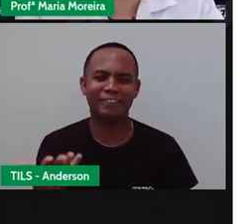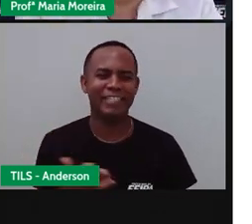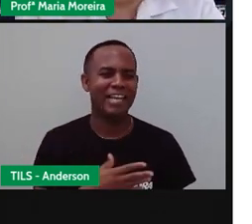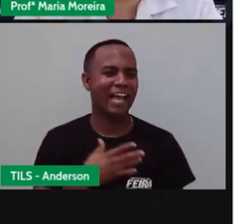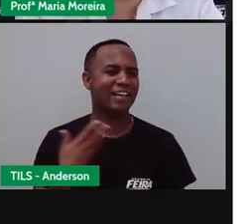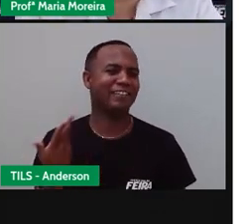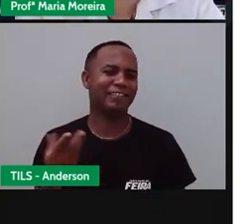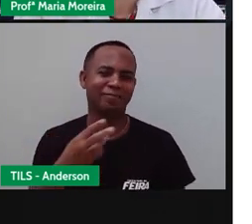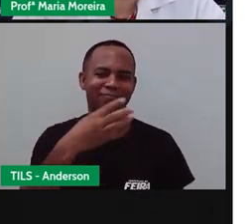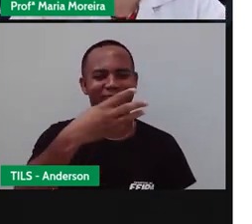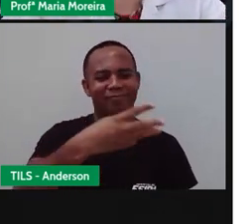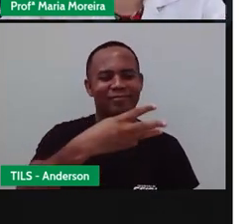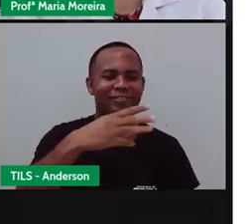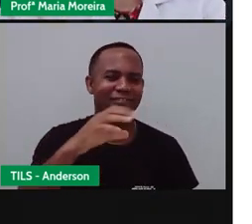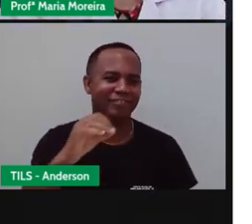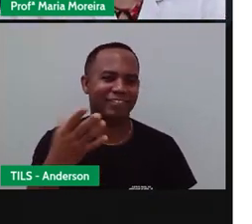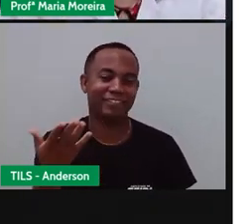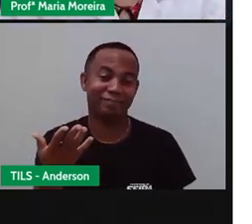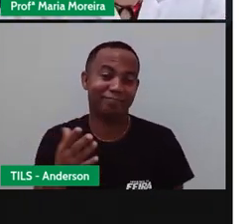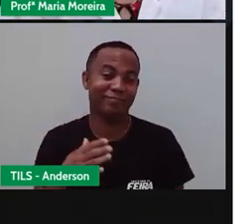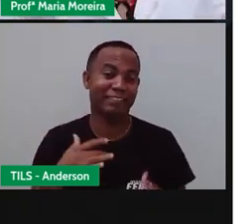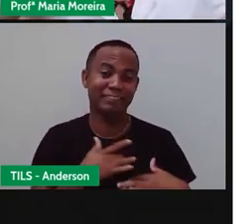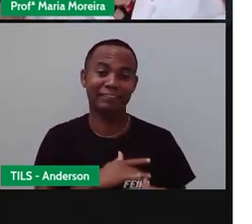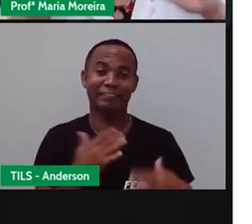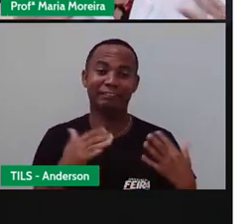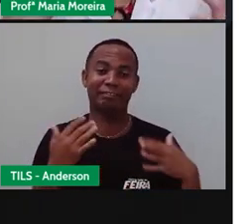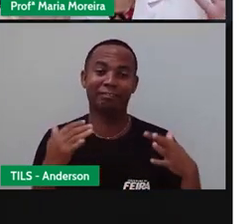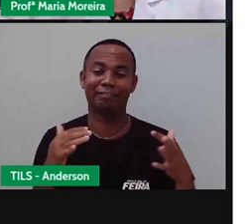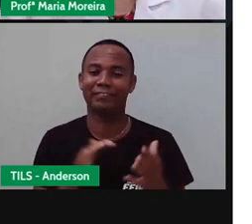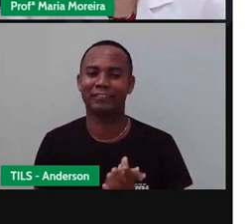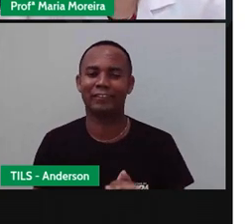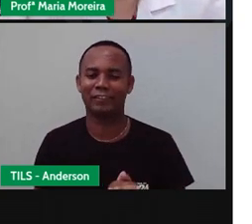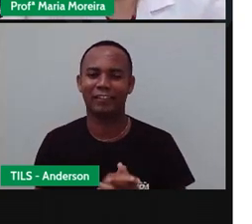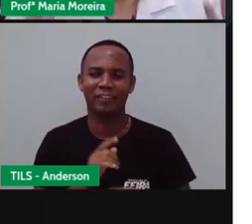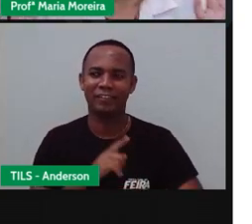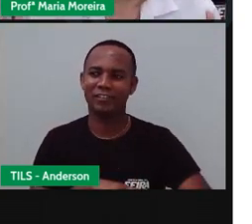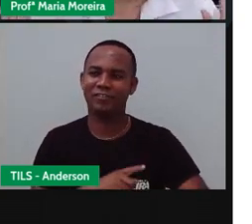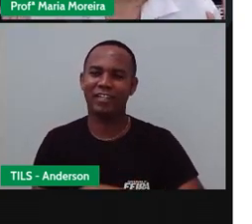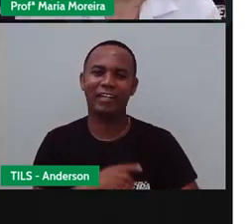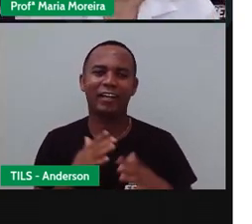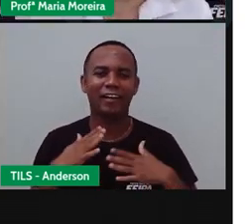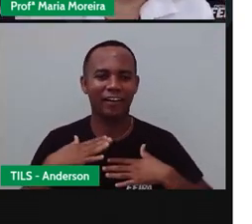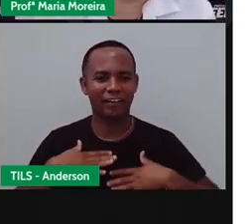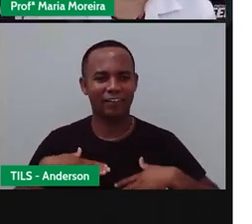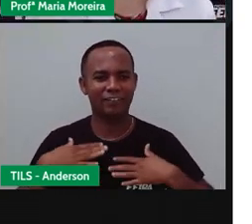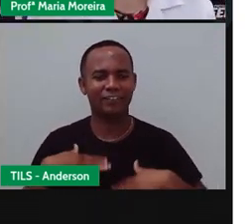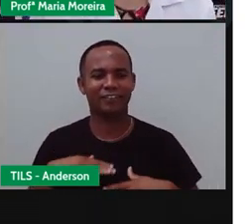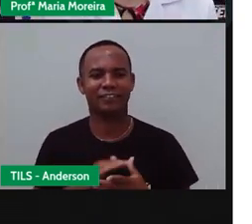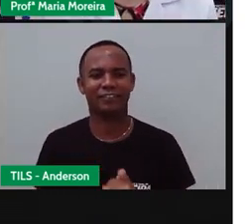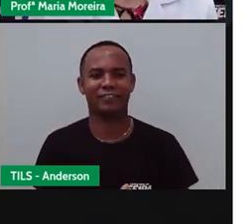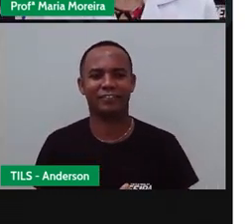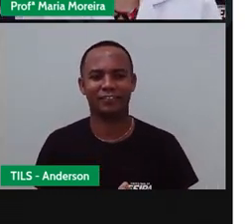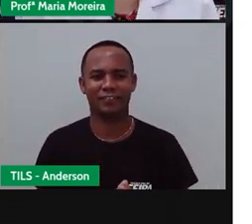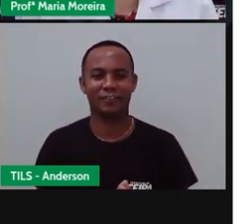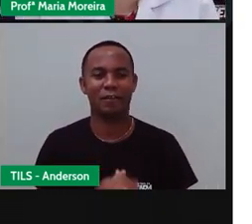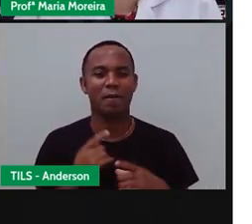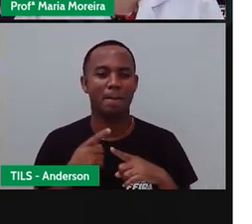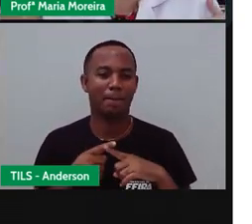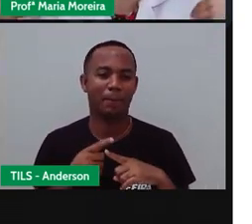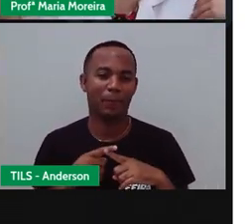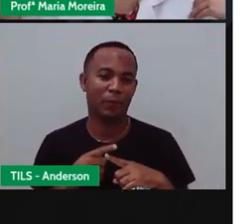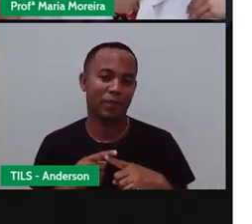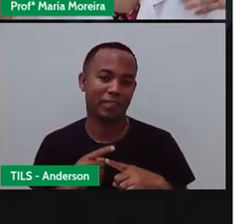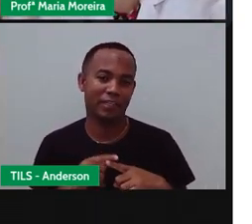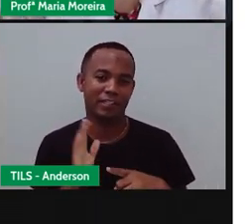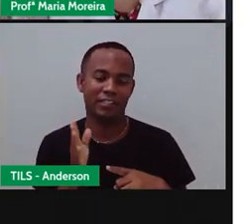Pois é Já chegamos aí Aos 30 A gente quer que o tempo Ele vá o quê? Devagar Porque a gente já